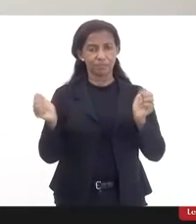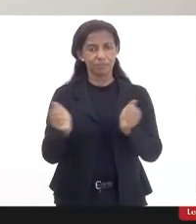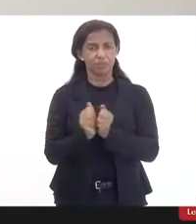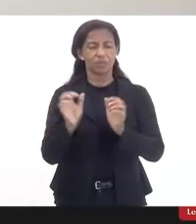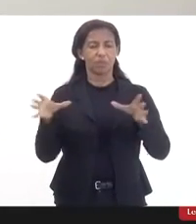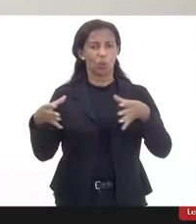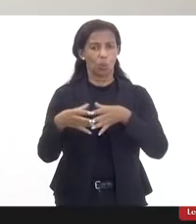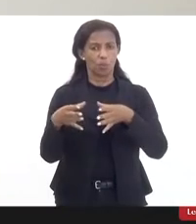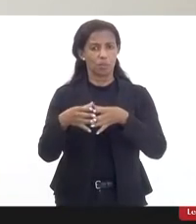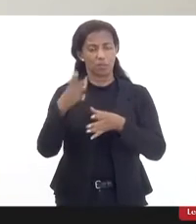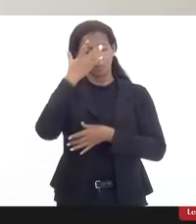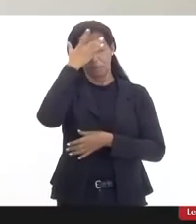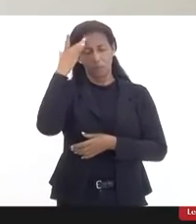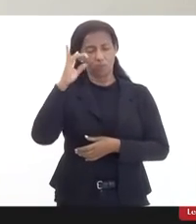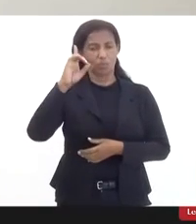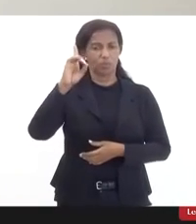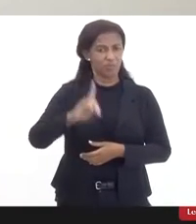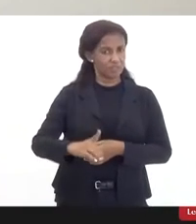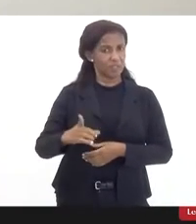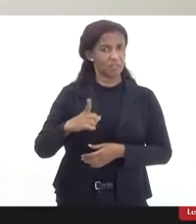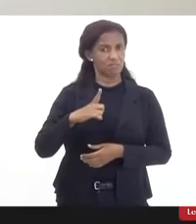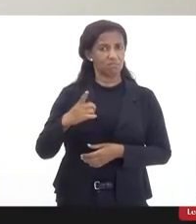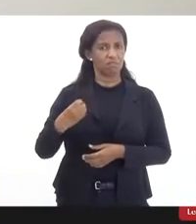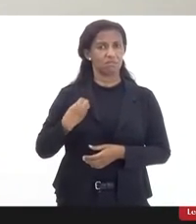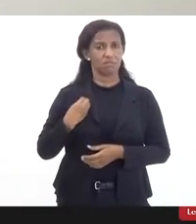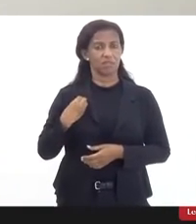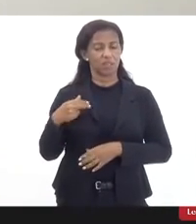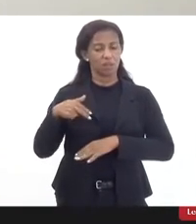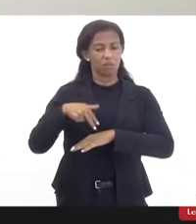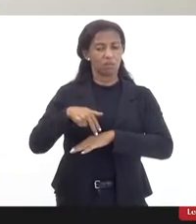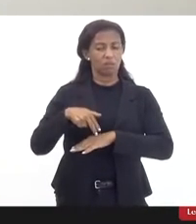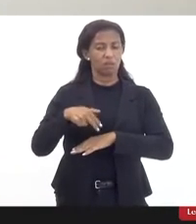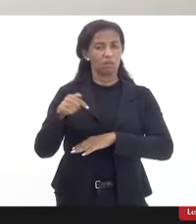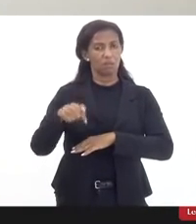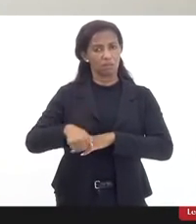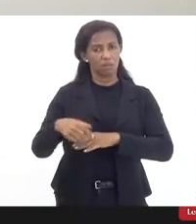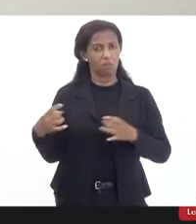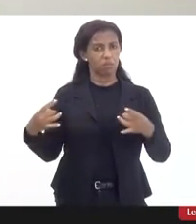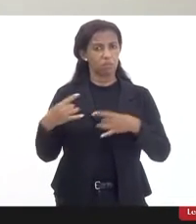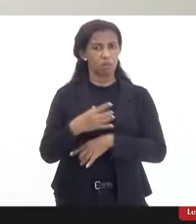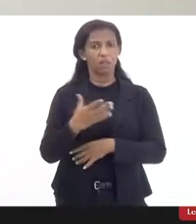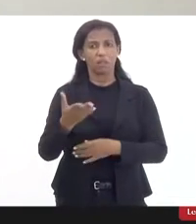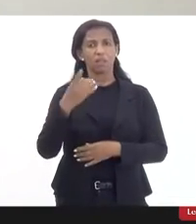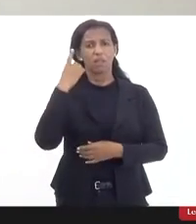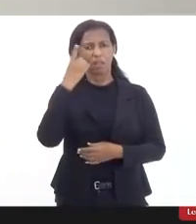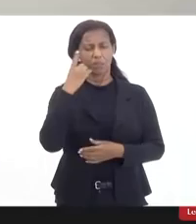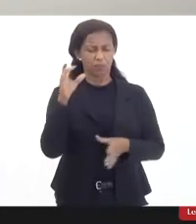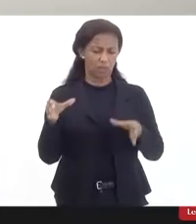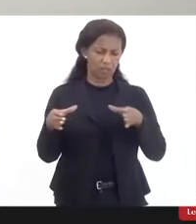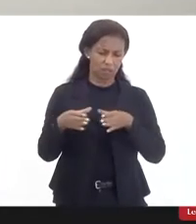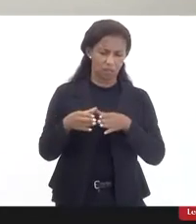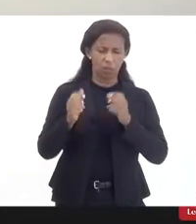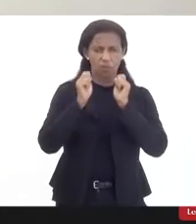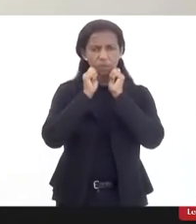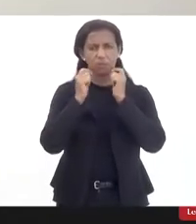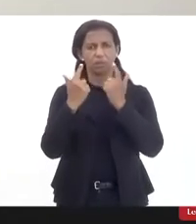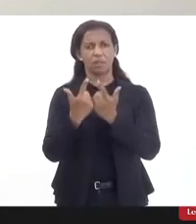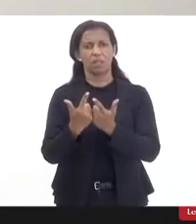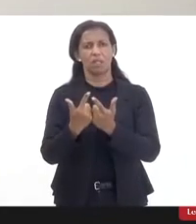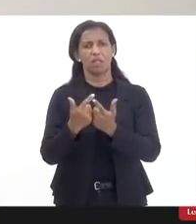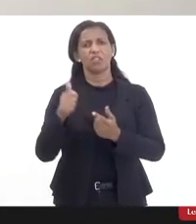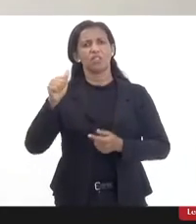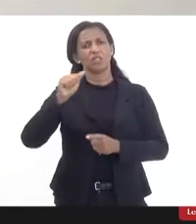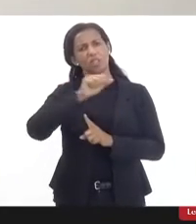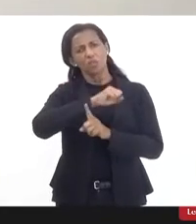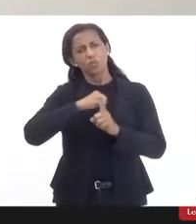da pessoa com deficiência que aqui se faz presente e eu me coloco à inteira disposição da deputada, da comissão, da alerje e da